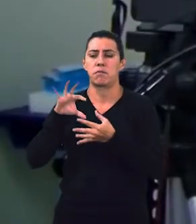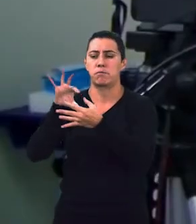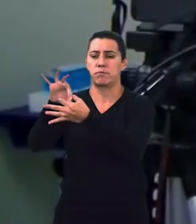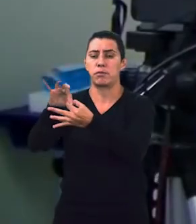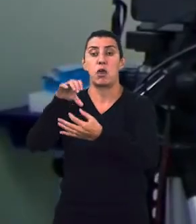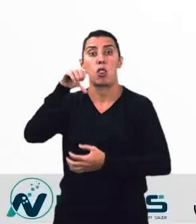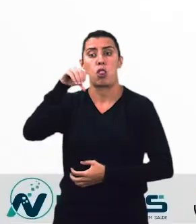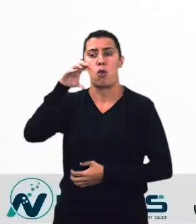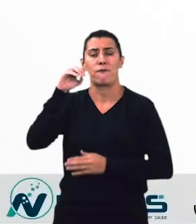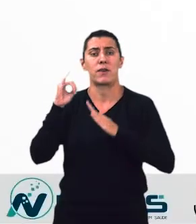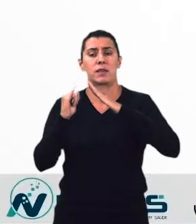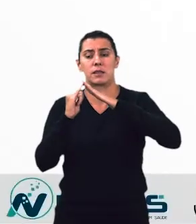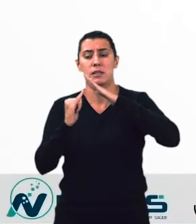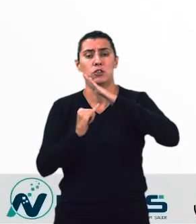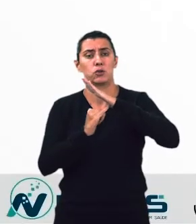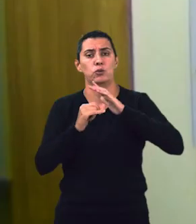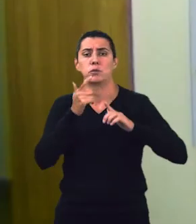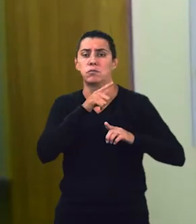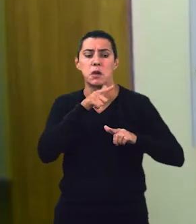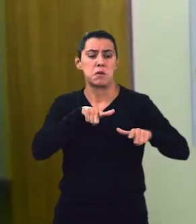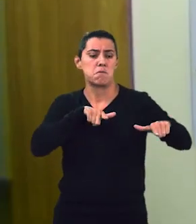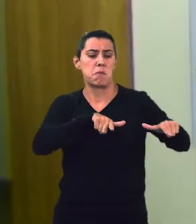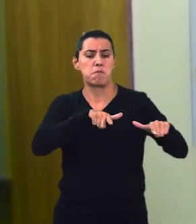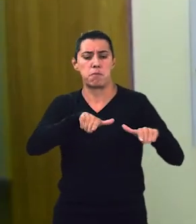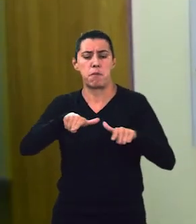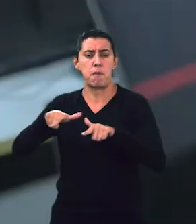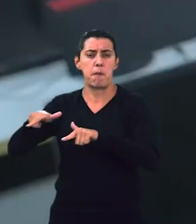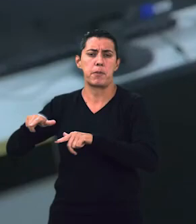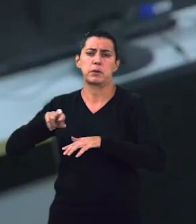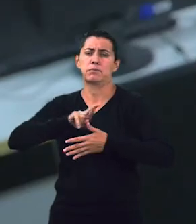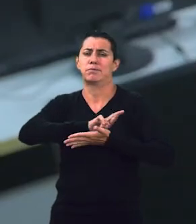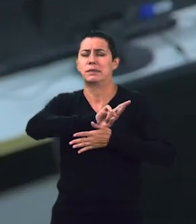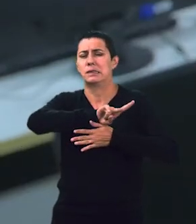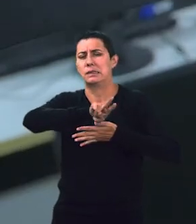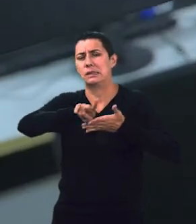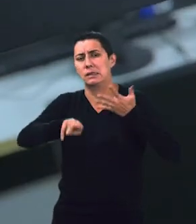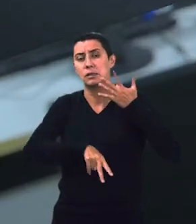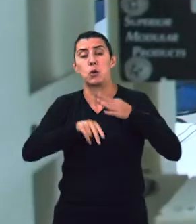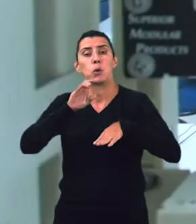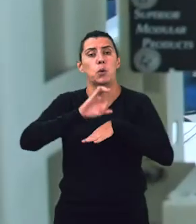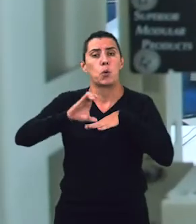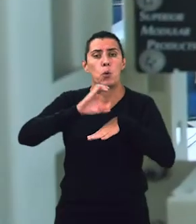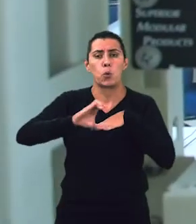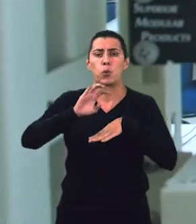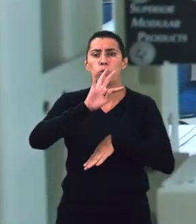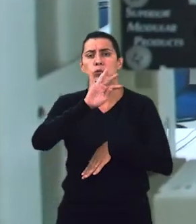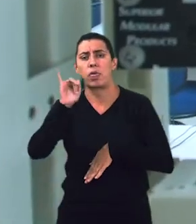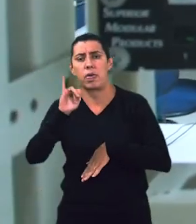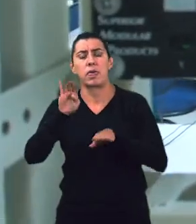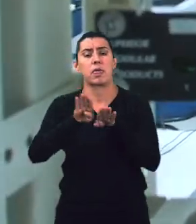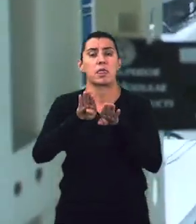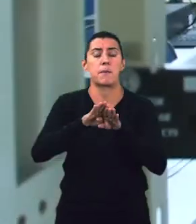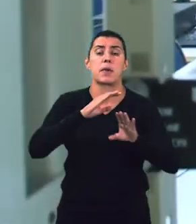oferece cursos com certificação nos temas mais relevantes sobre tecnologias de informação e comunicação.